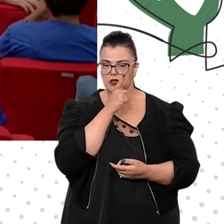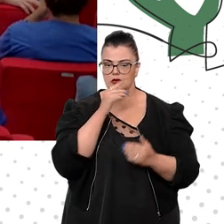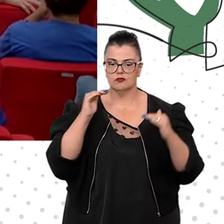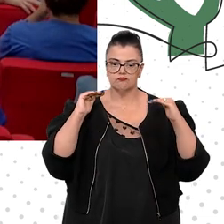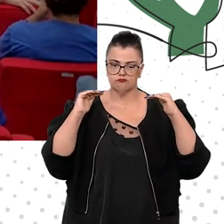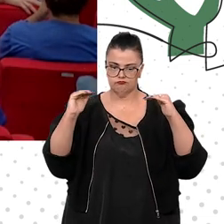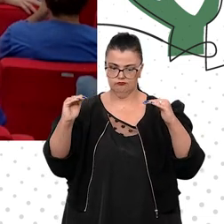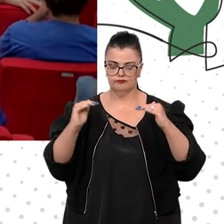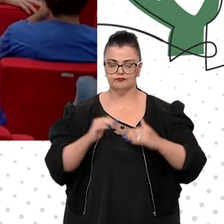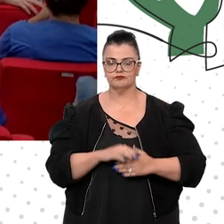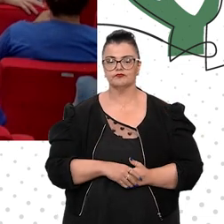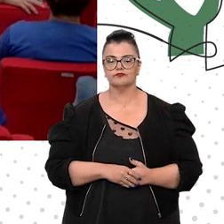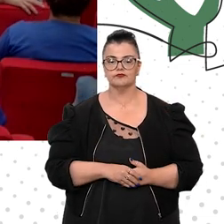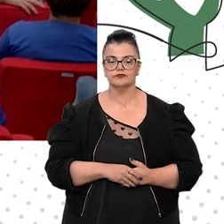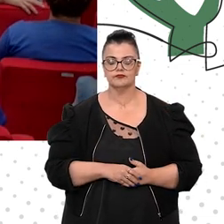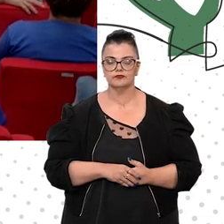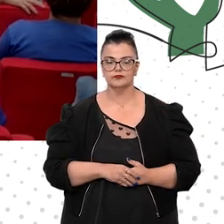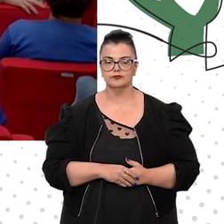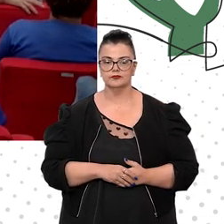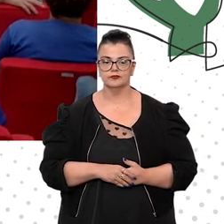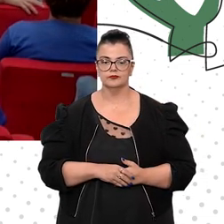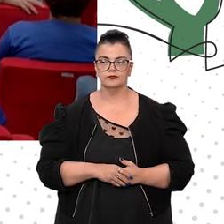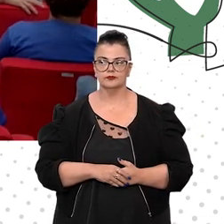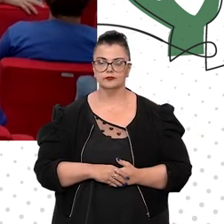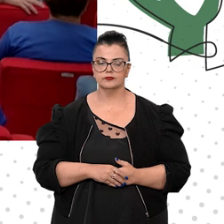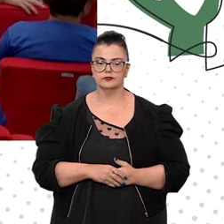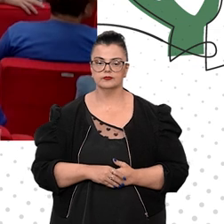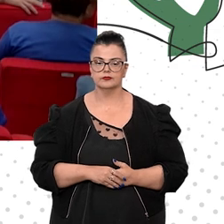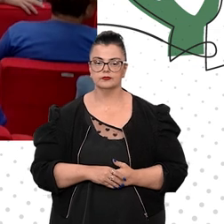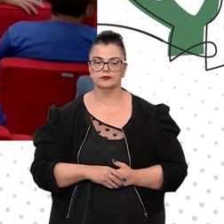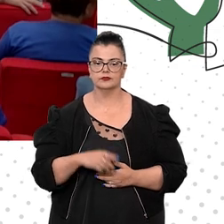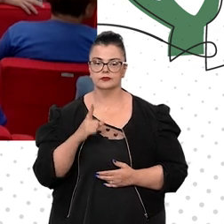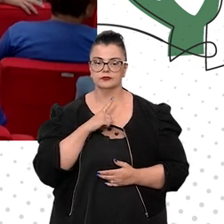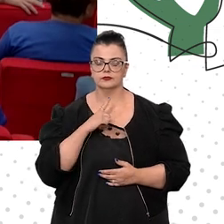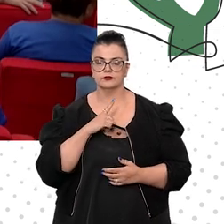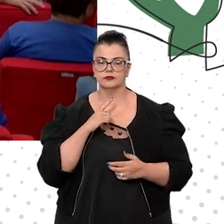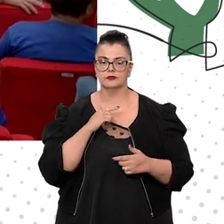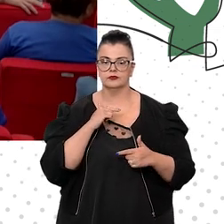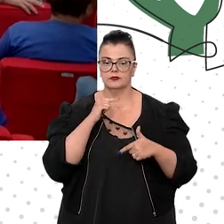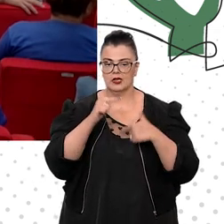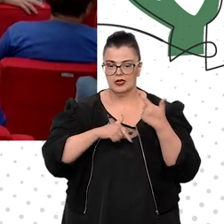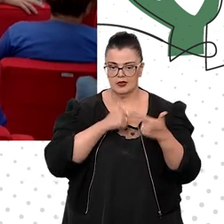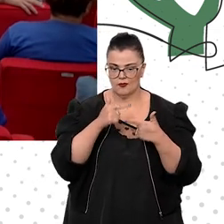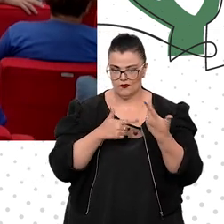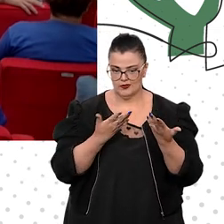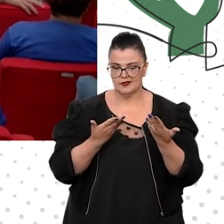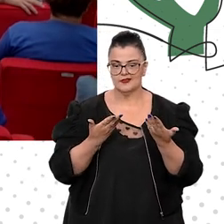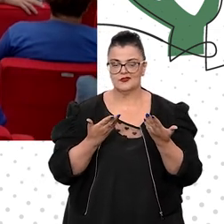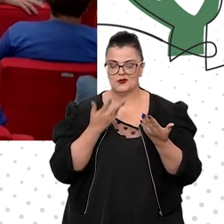um... Veja, aqui é o serviço completo. Não é?